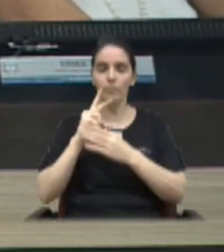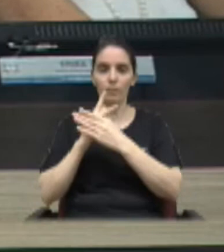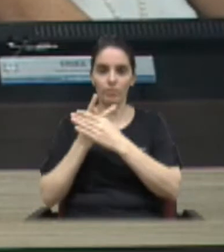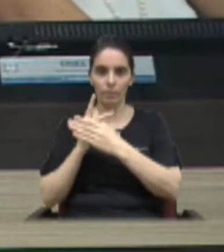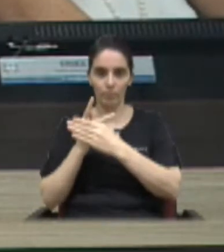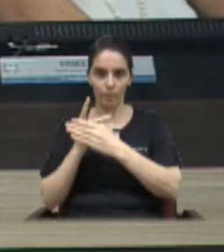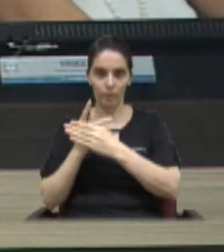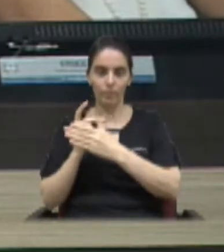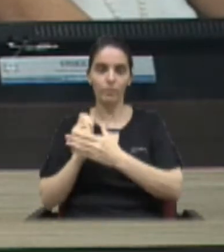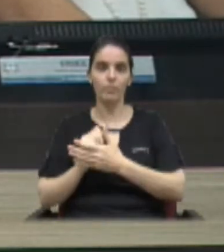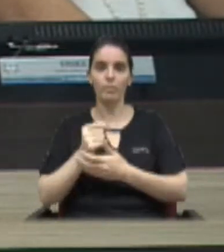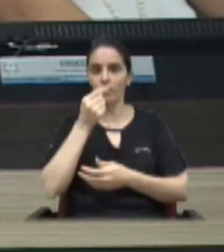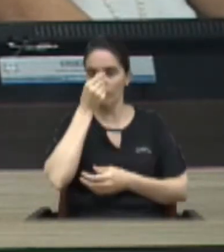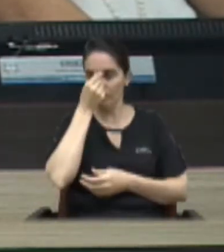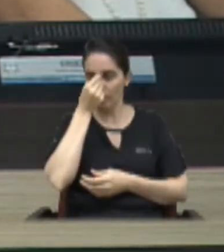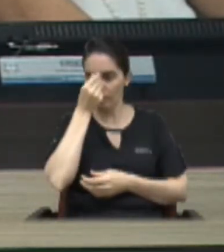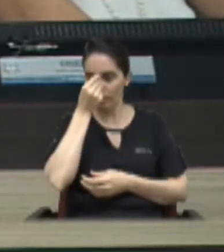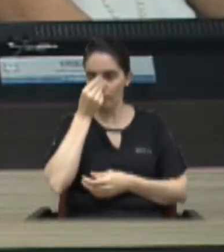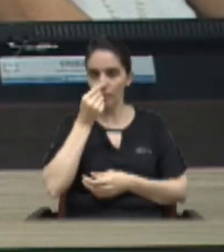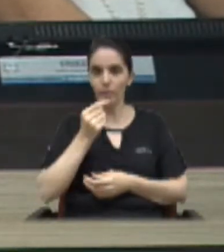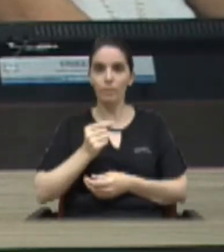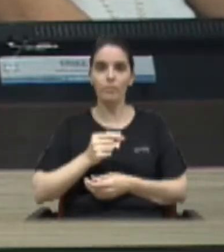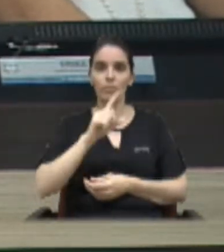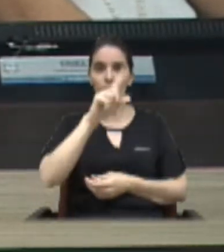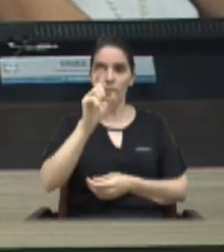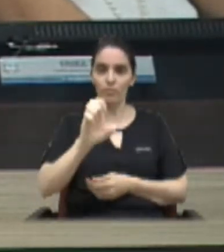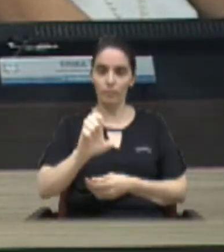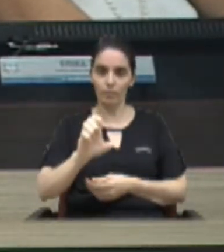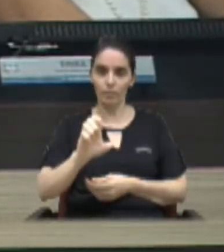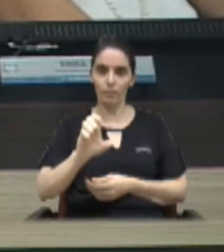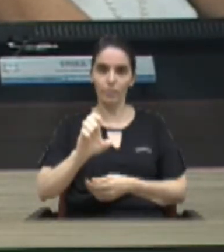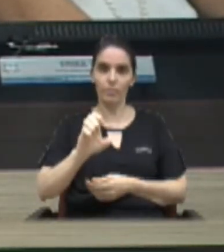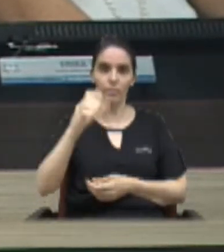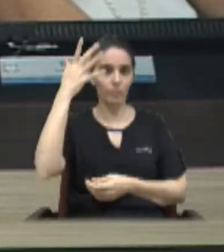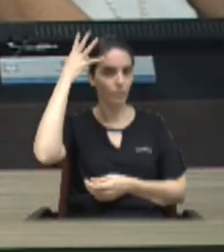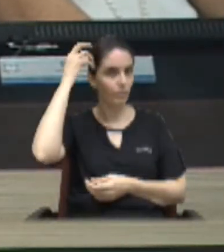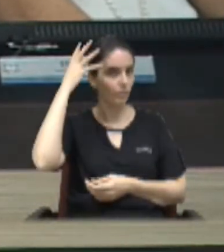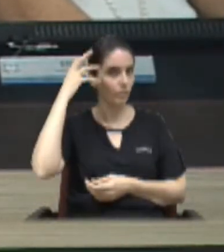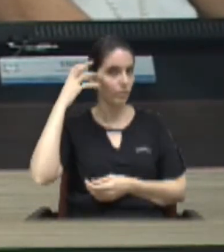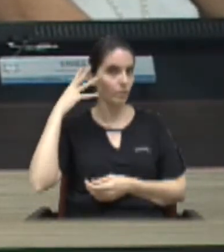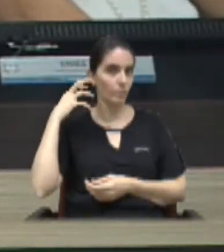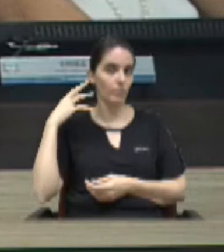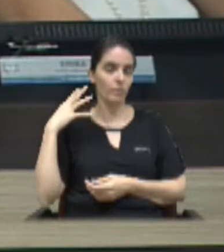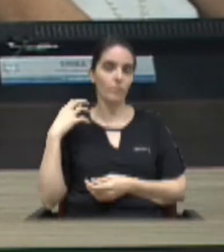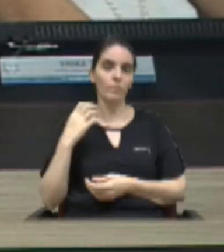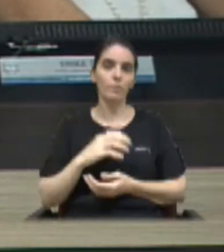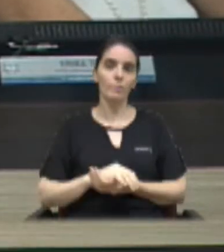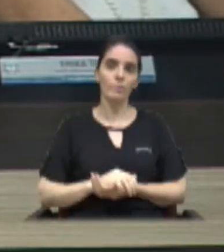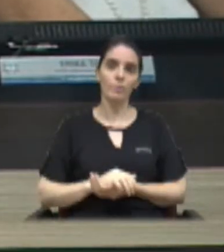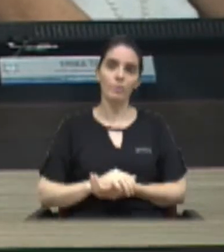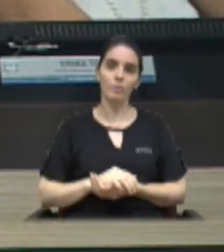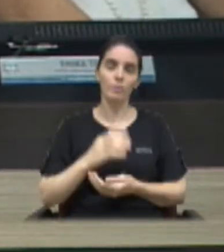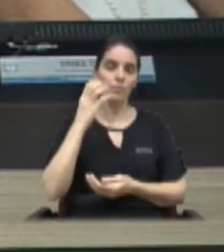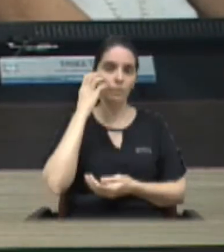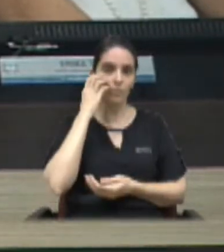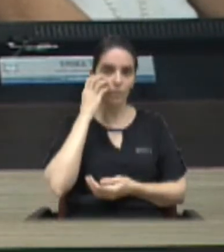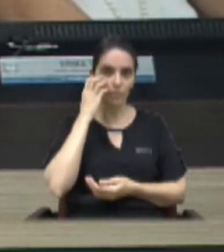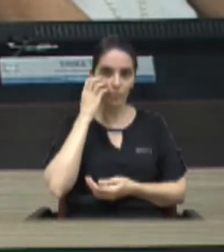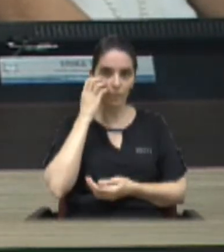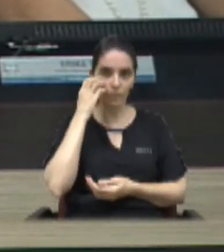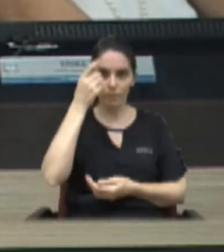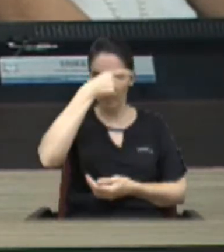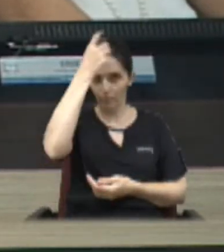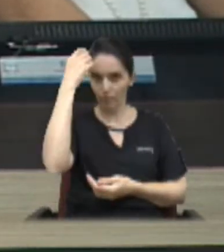Lúcio de Oliveira Jorge de Freitas José Roberto Bernardo Lucinez Aparecida Bogo Marcelo Rossi Marco Antônio